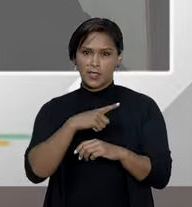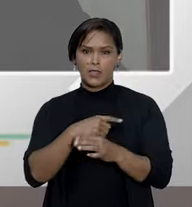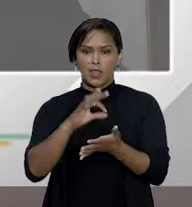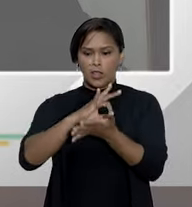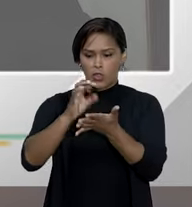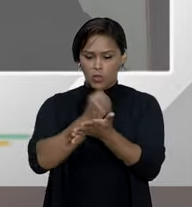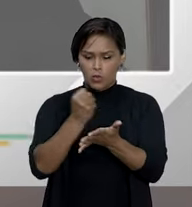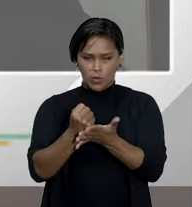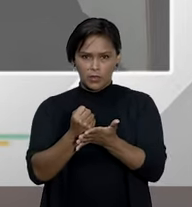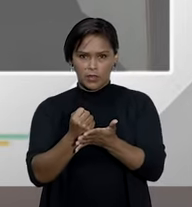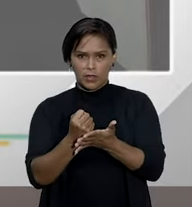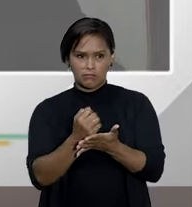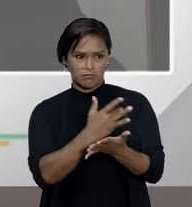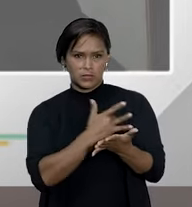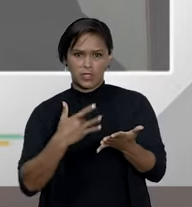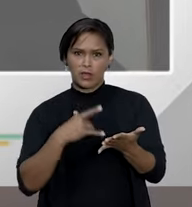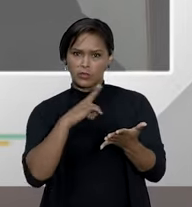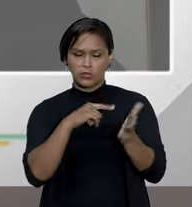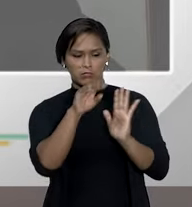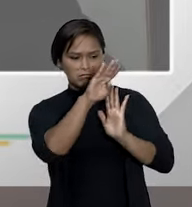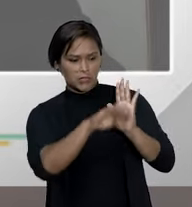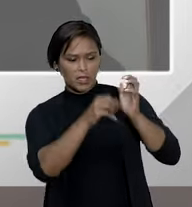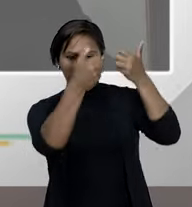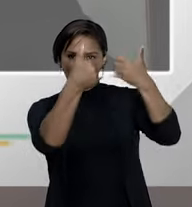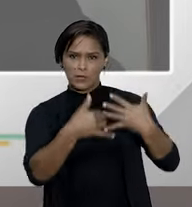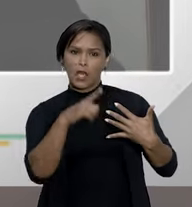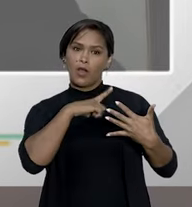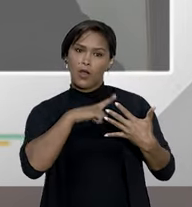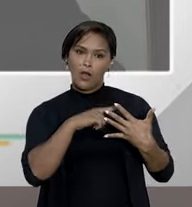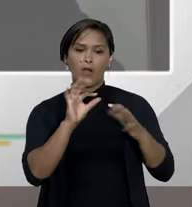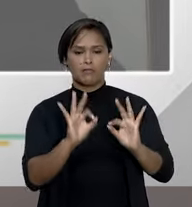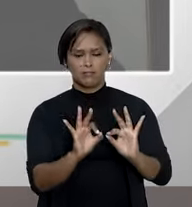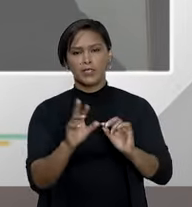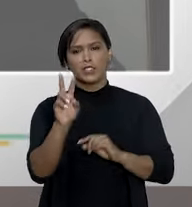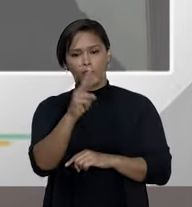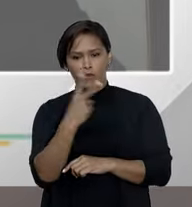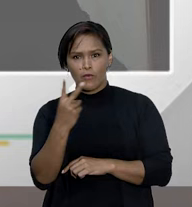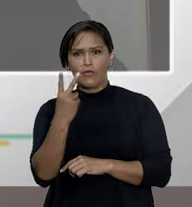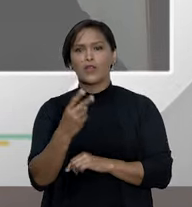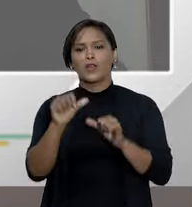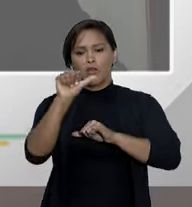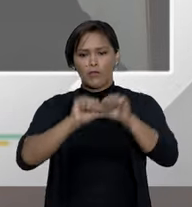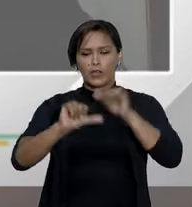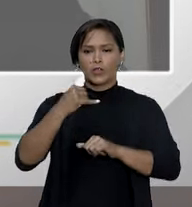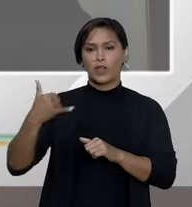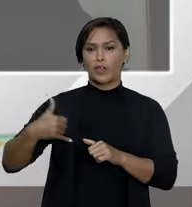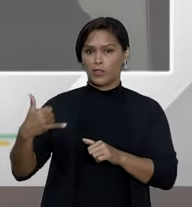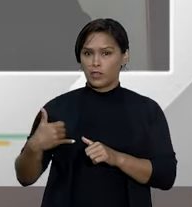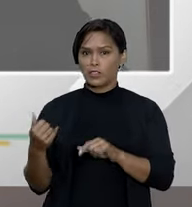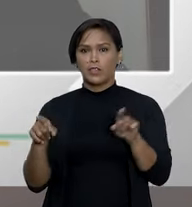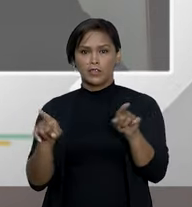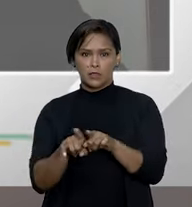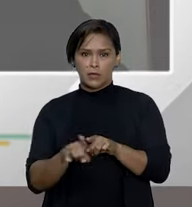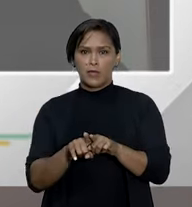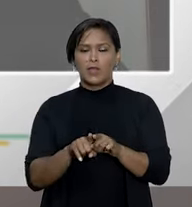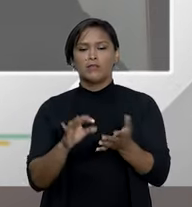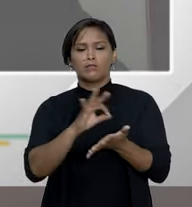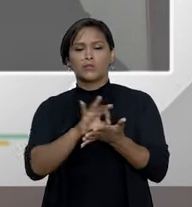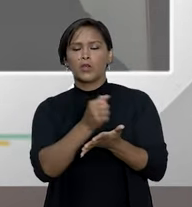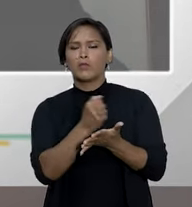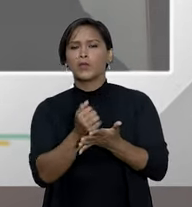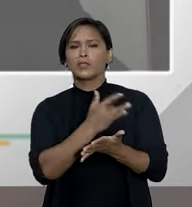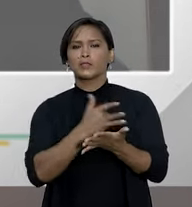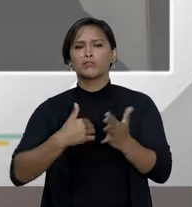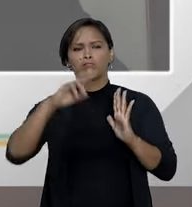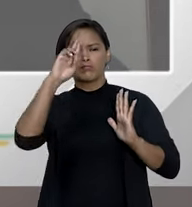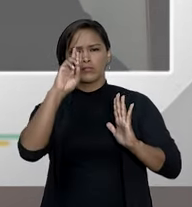contrato, deve haver uma previsão contratual dizendo que esse reajuste vai ocorrer. Os planos de saúde devem respeitar